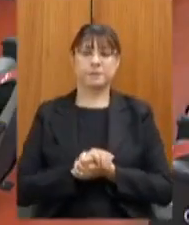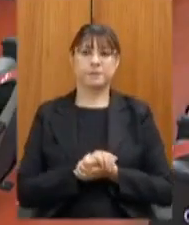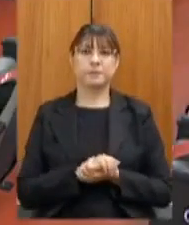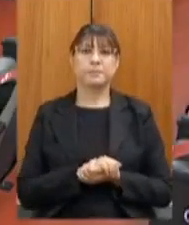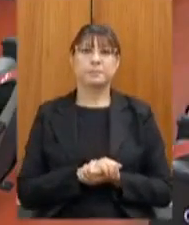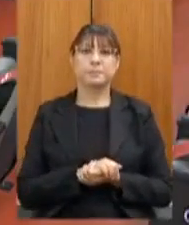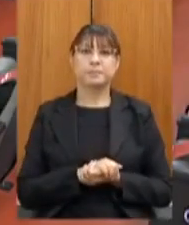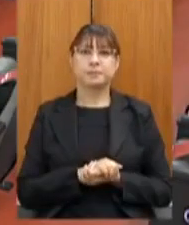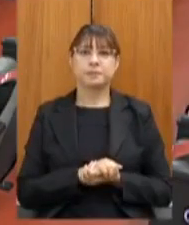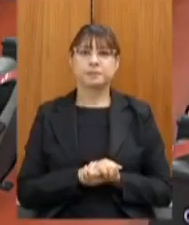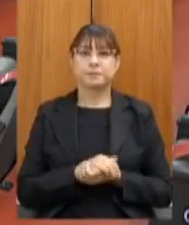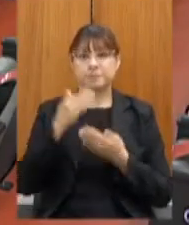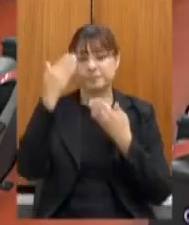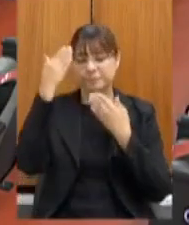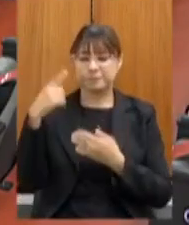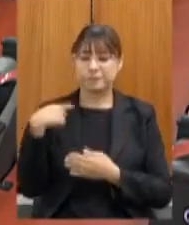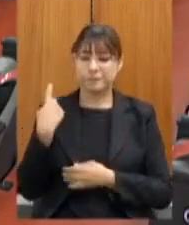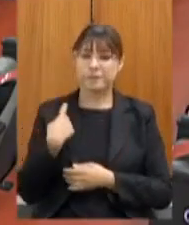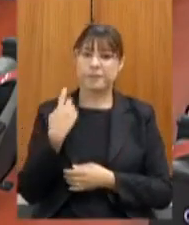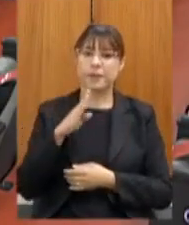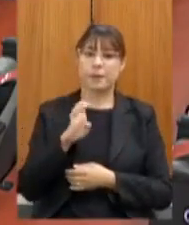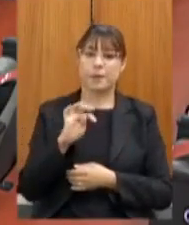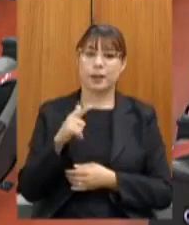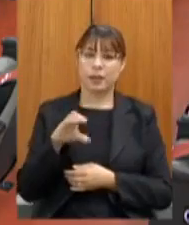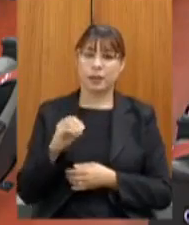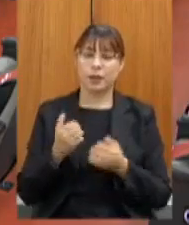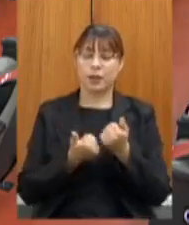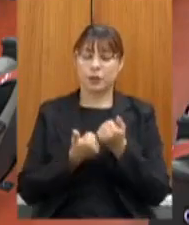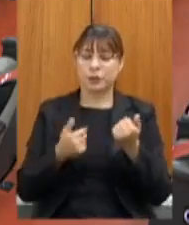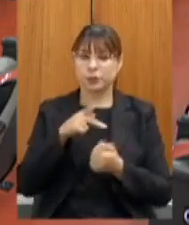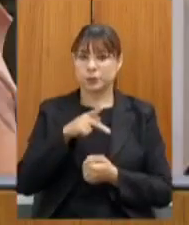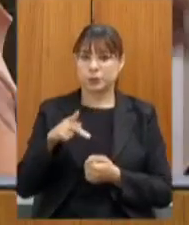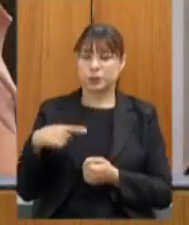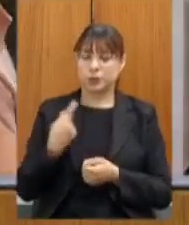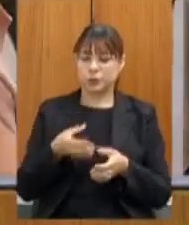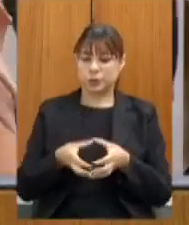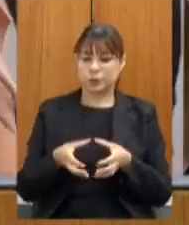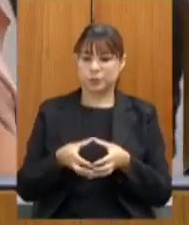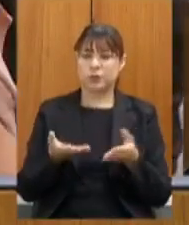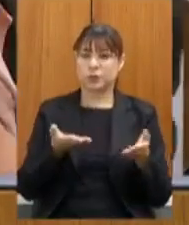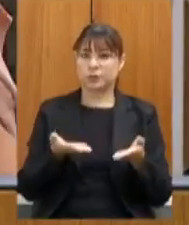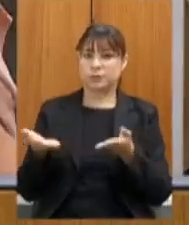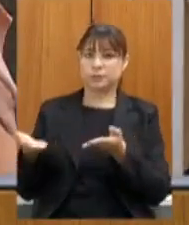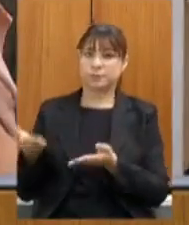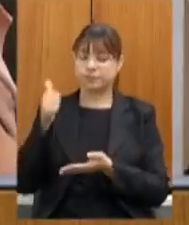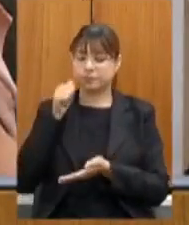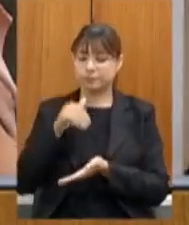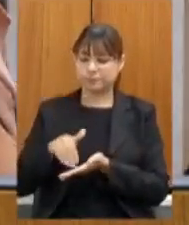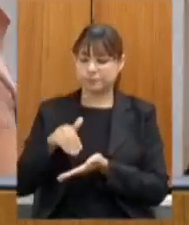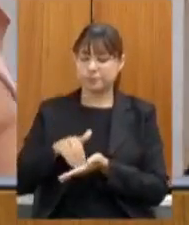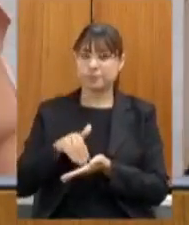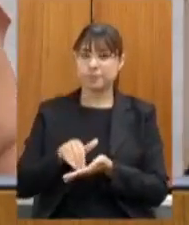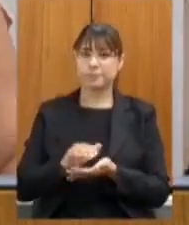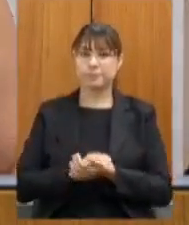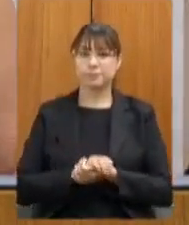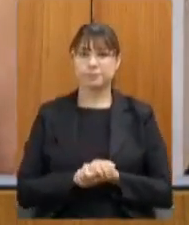Obrigada deputado Betão que é vice-presidente da nossa comissão passo para as considerações da secretária